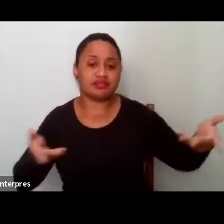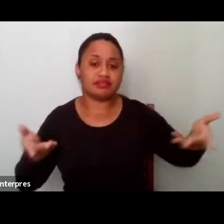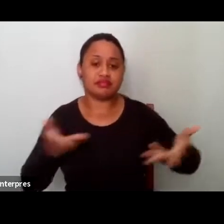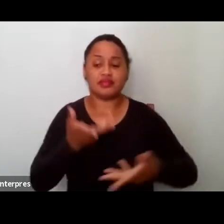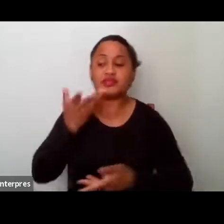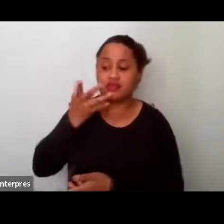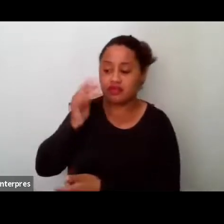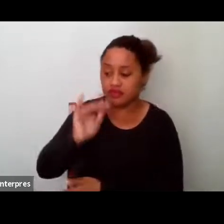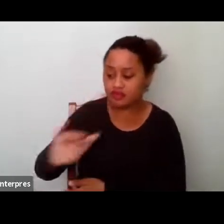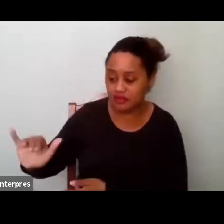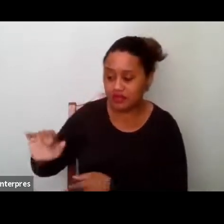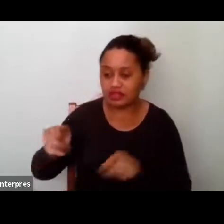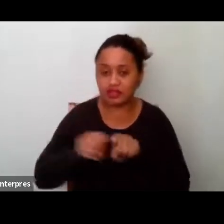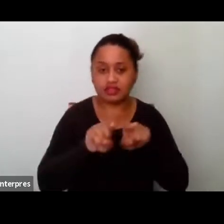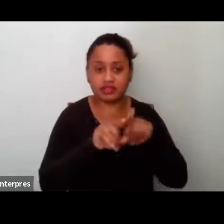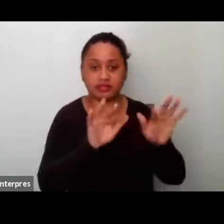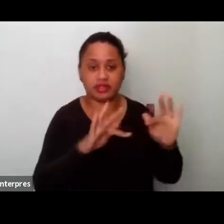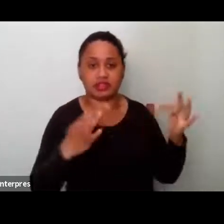e famílias.